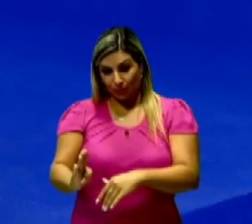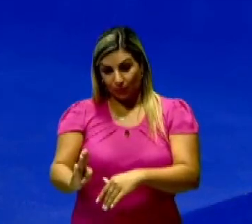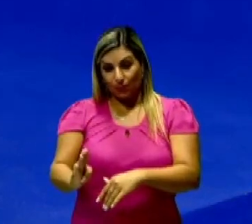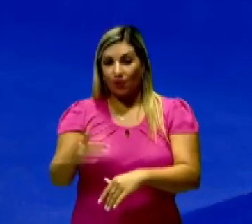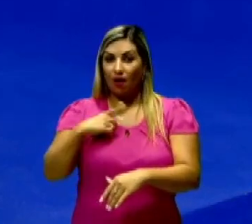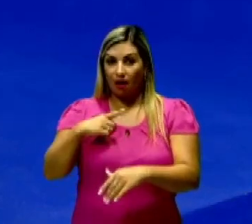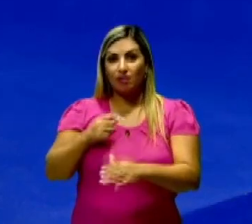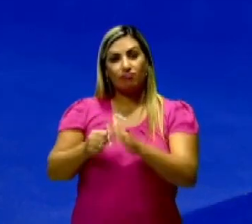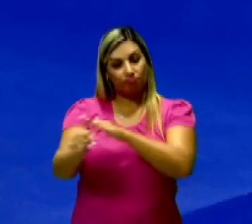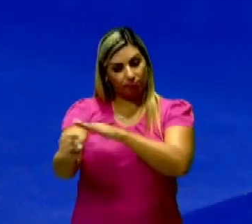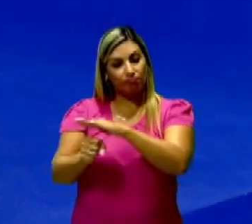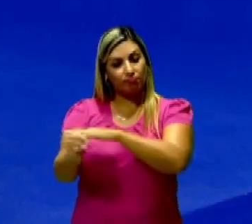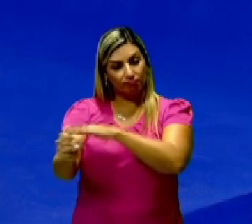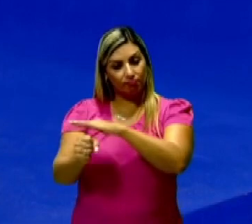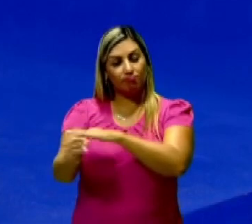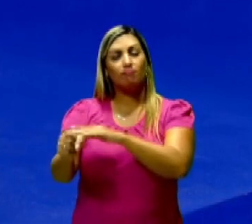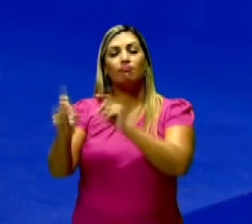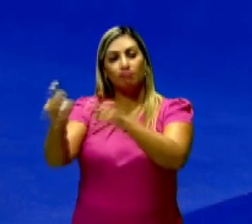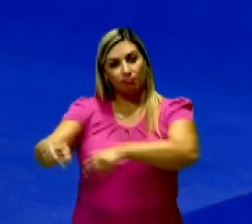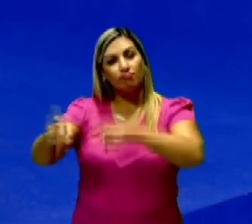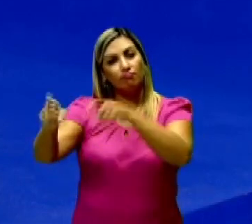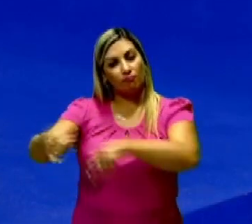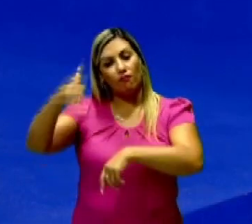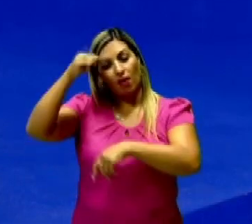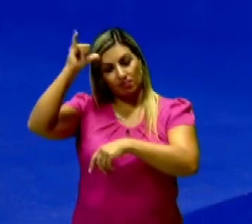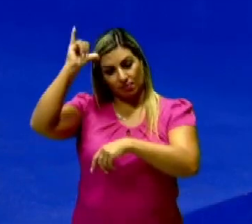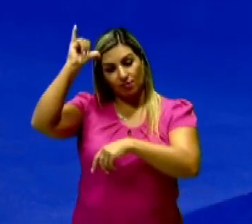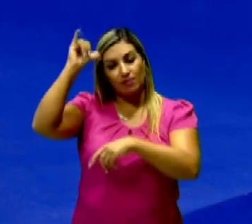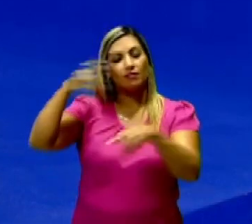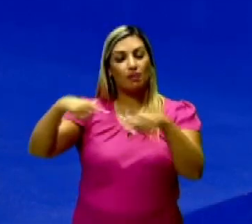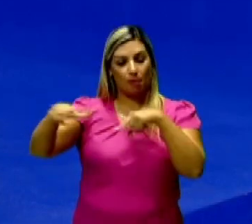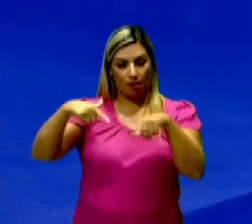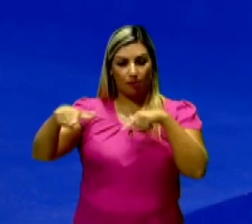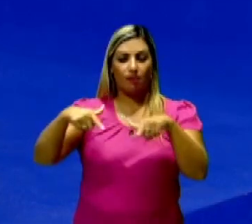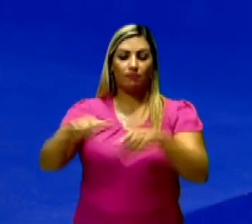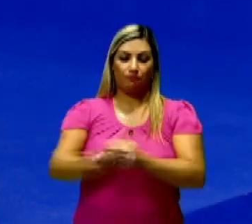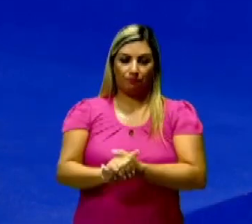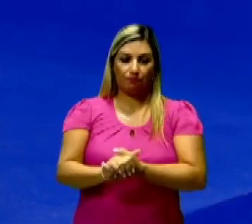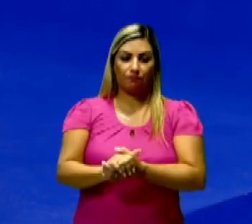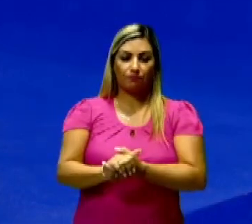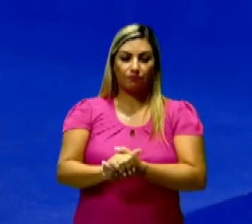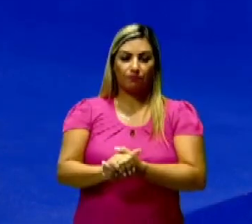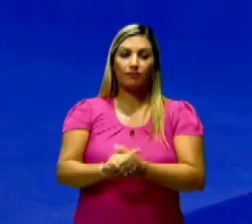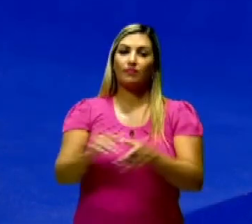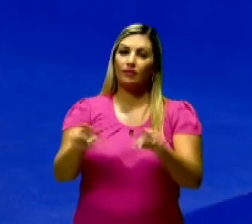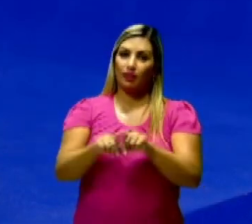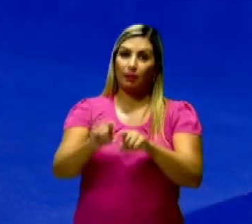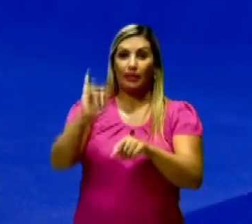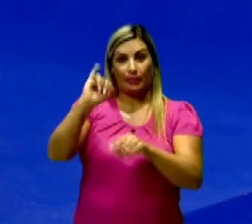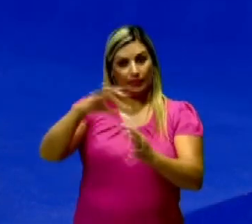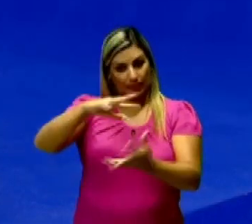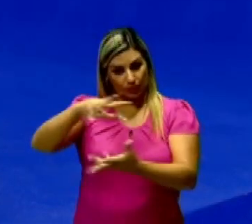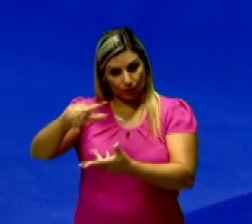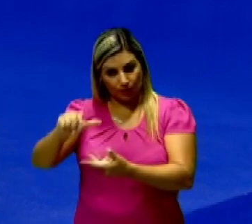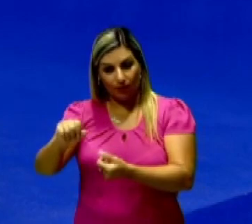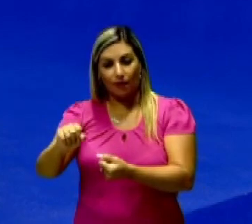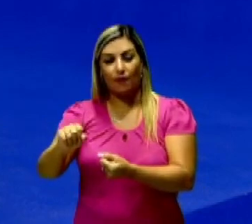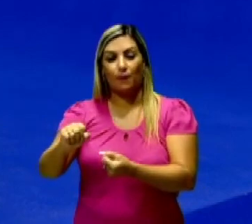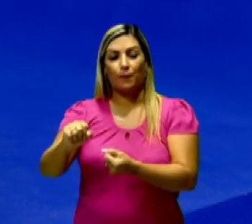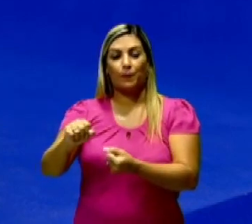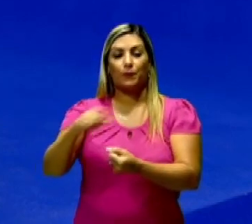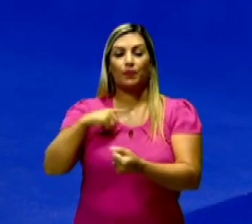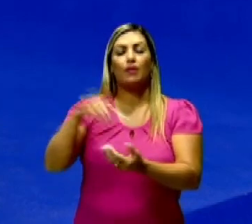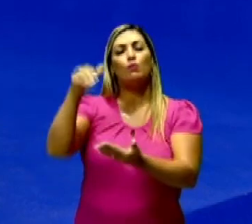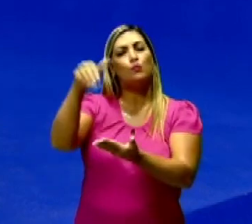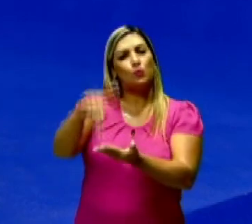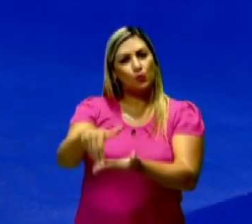inseri-las no campo, tá? Oferecer aí esse tipo de trabalho. Então, uma migração também internacional. E a gente tem aqui